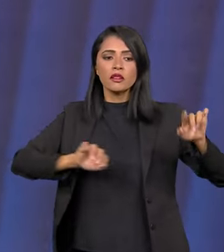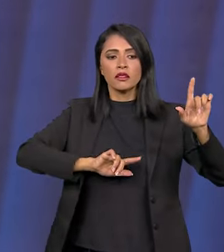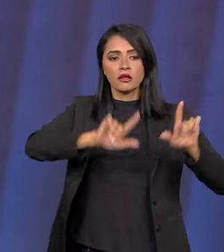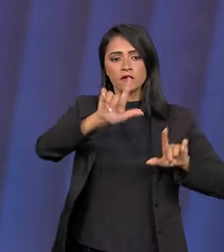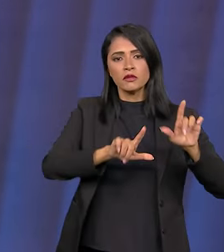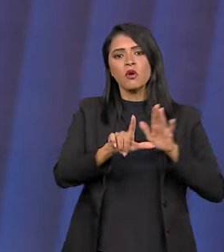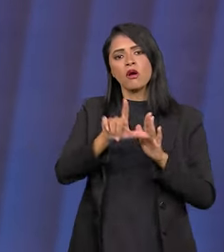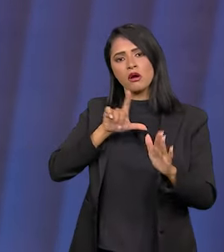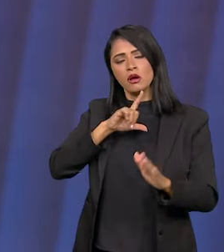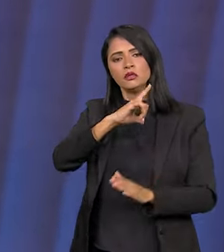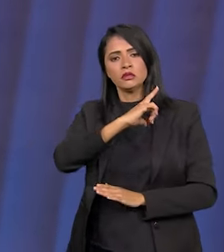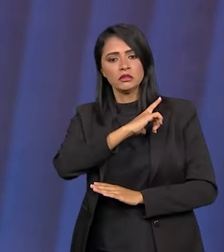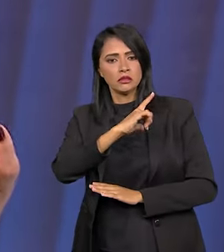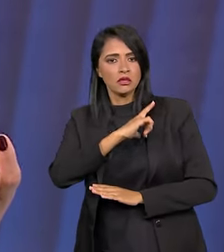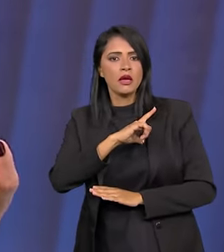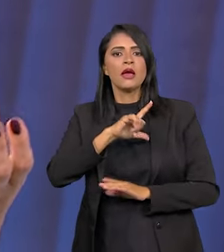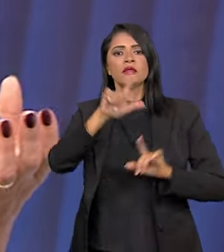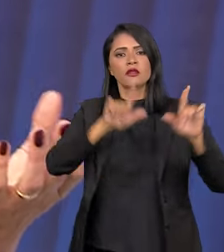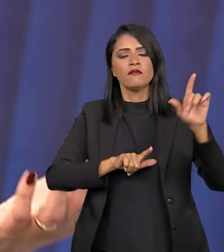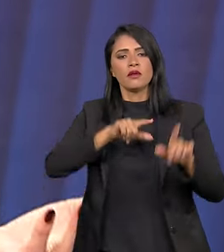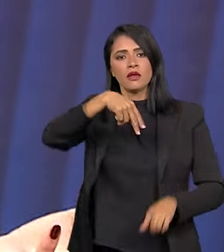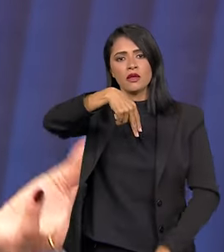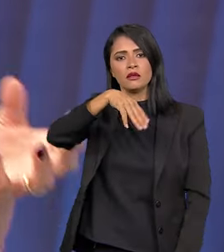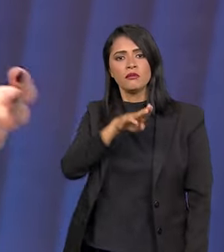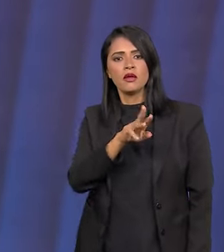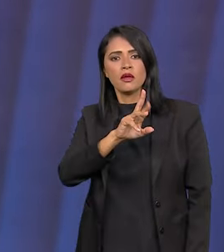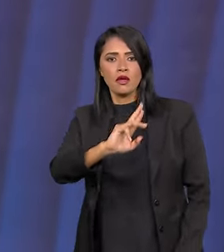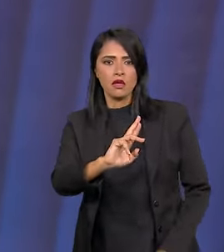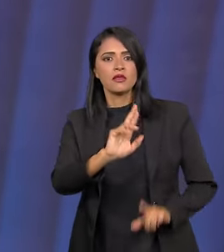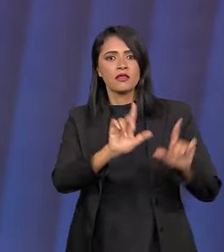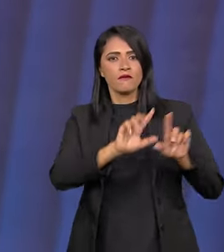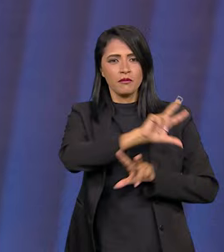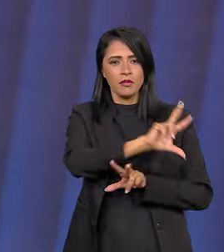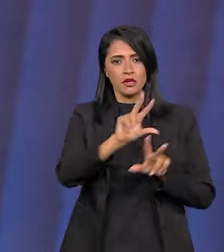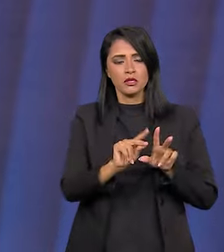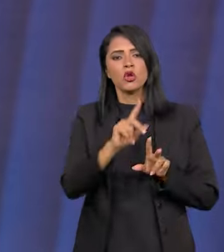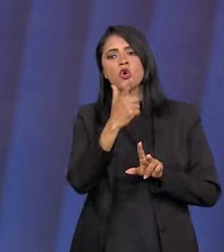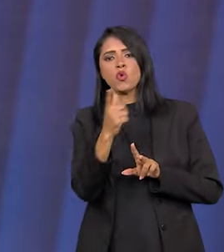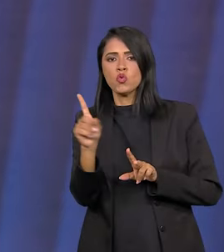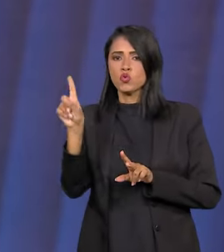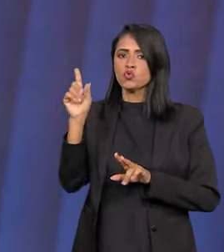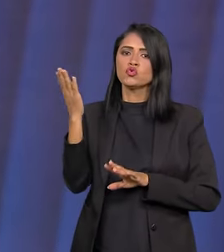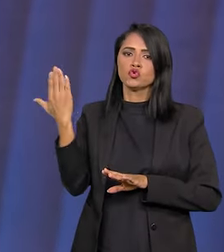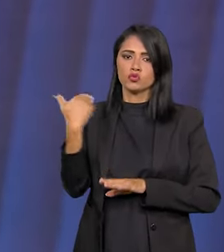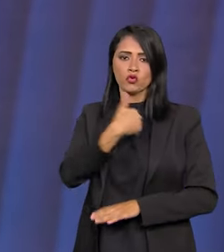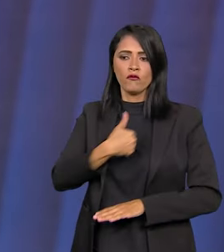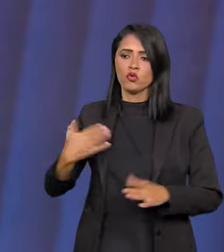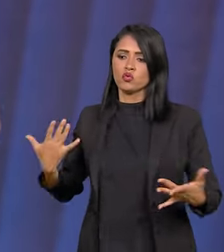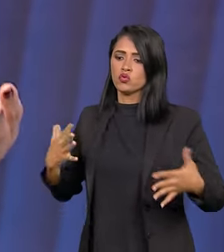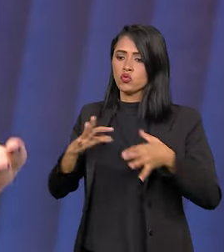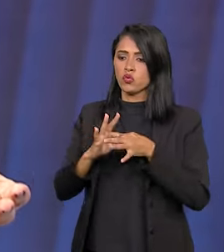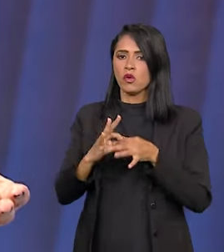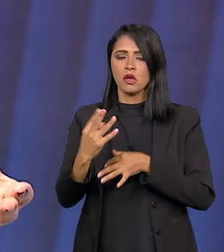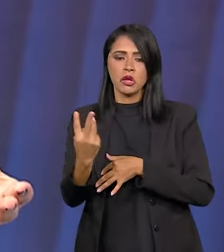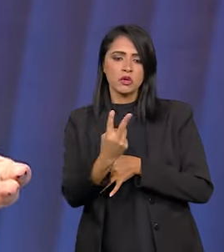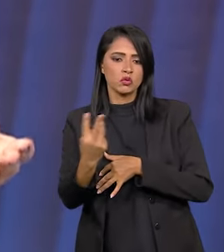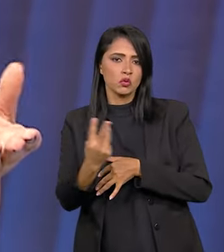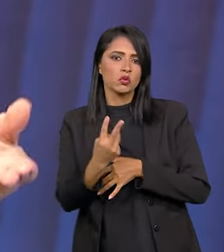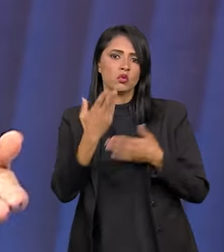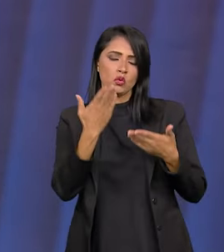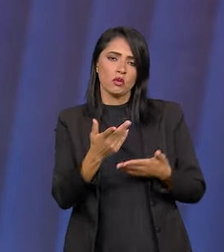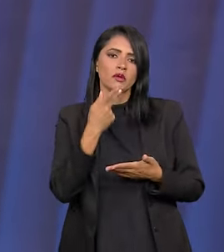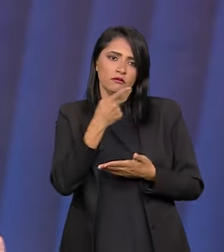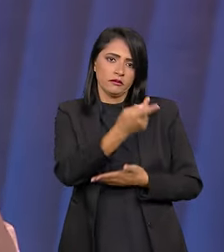televisões. Nós tínhamos antigamente a TV NBR e a TV Brasil. Depois o governo passado uniu as duas, de forma